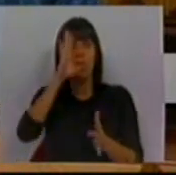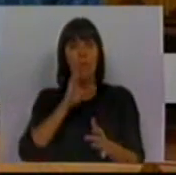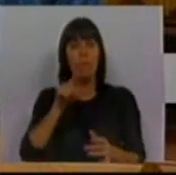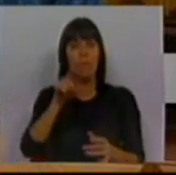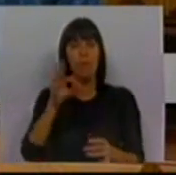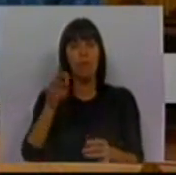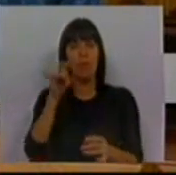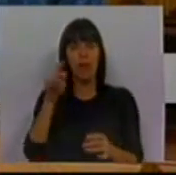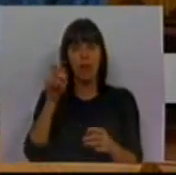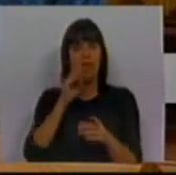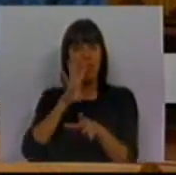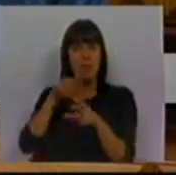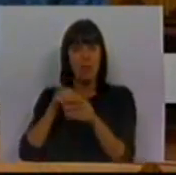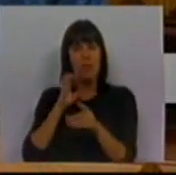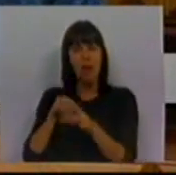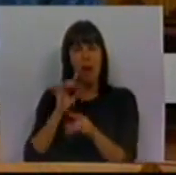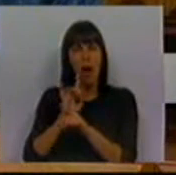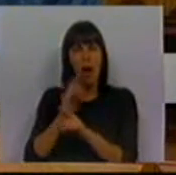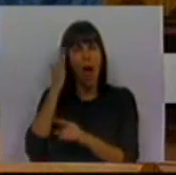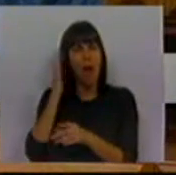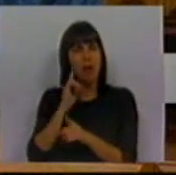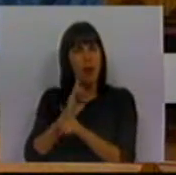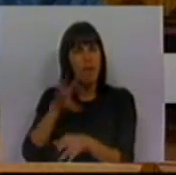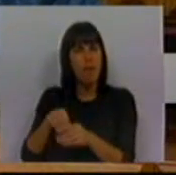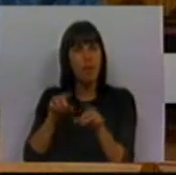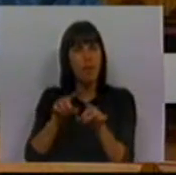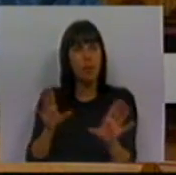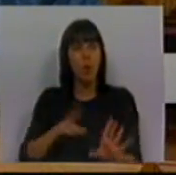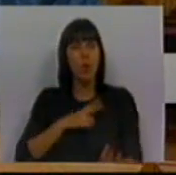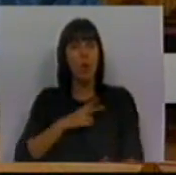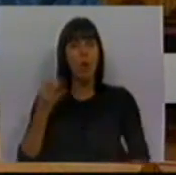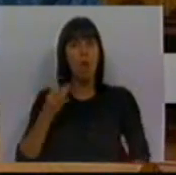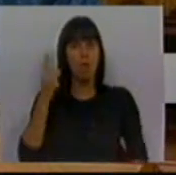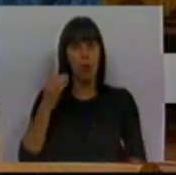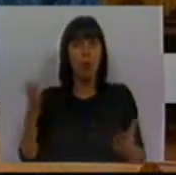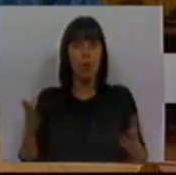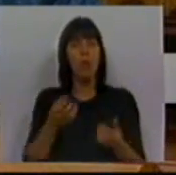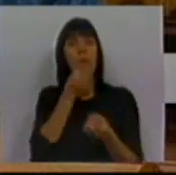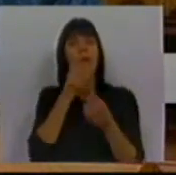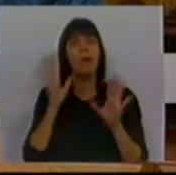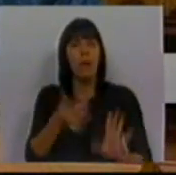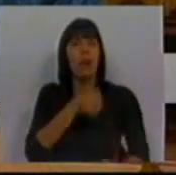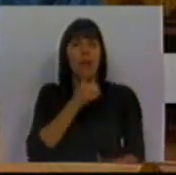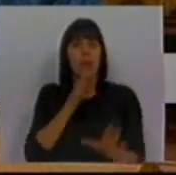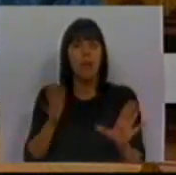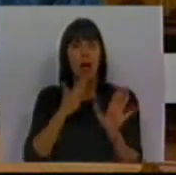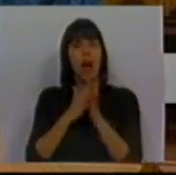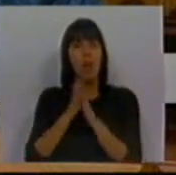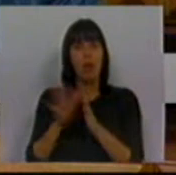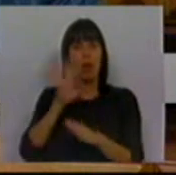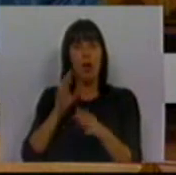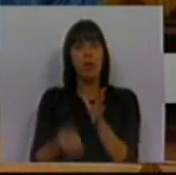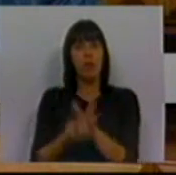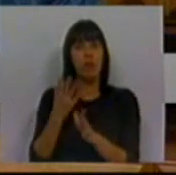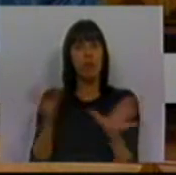José Ferreira, fazer parte, fora a parte ainda, provavelmente, que é a Universidade do Porto, que bem decidiu aproveitar o regime